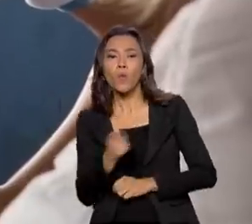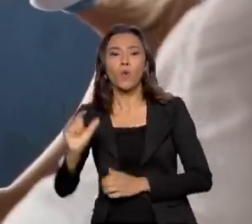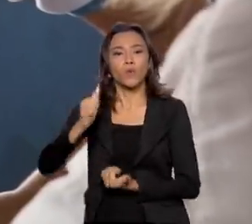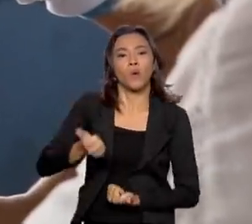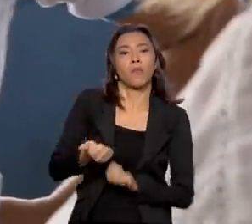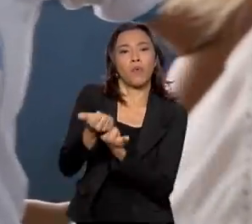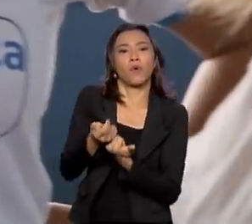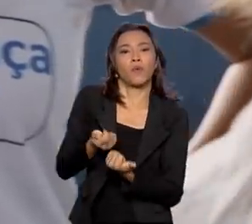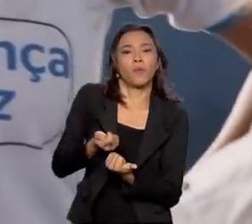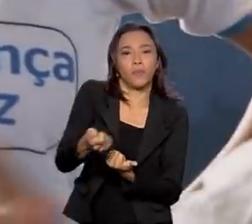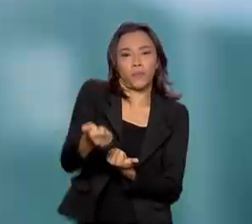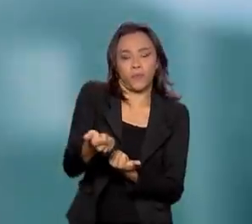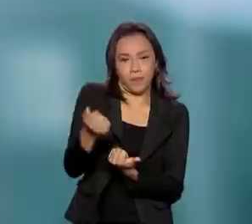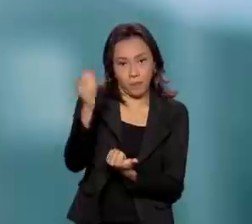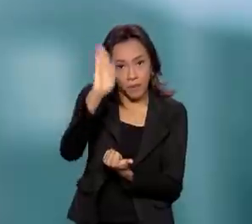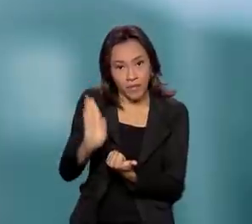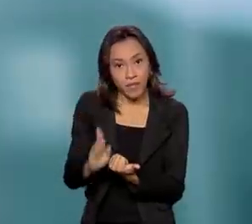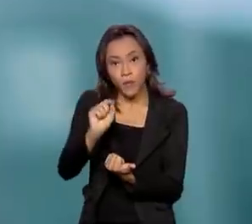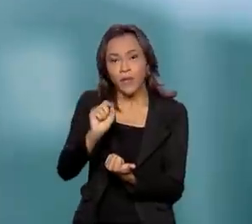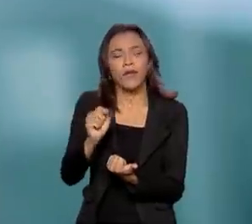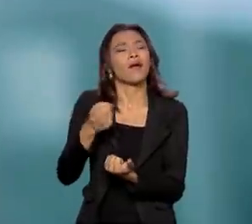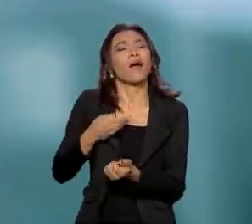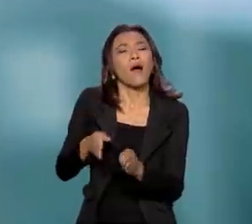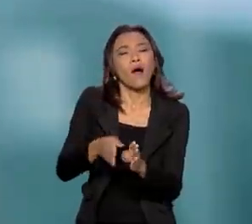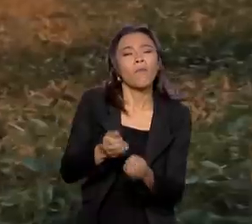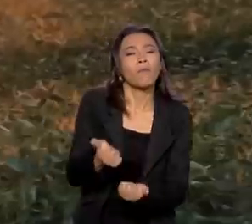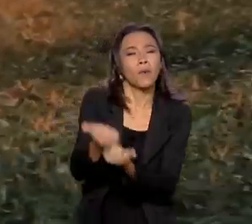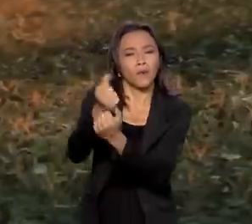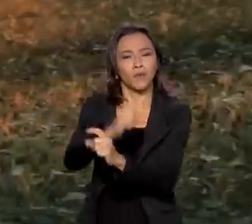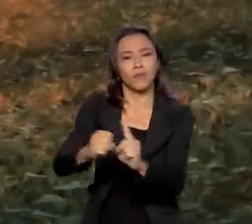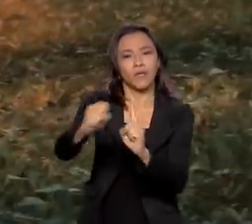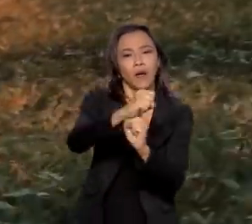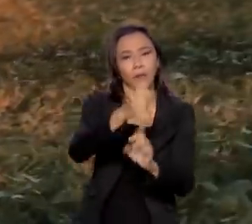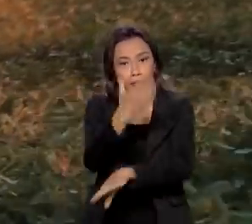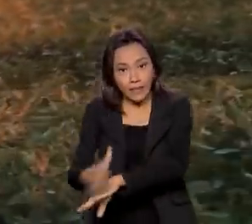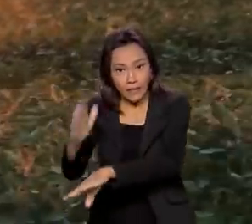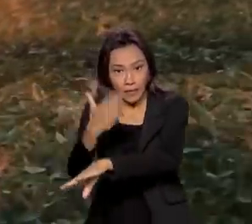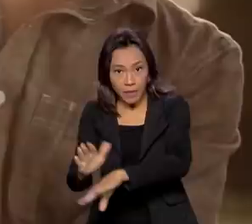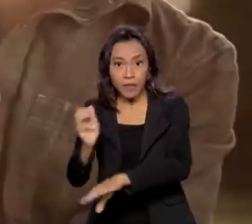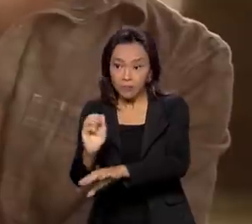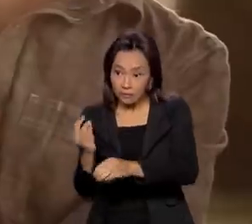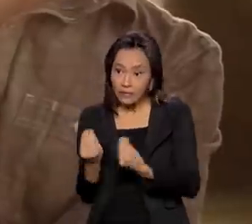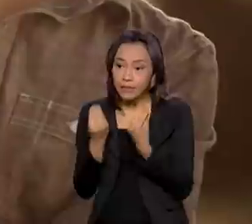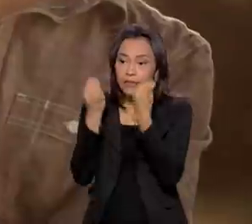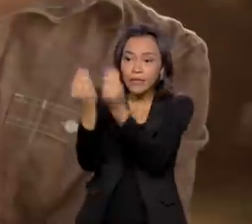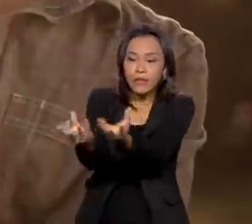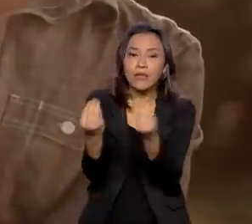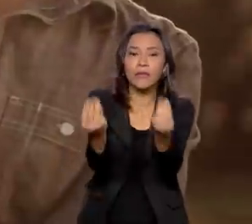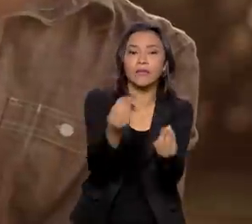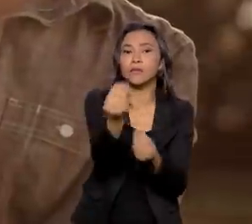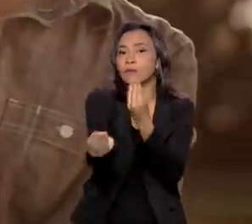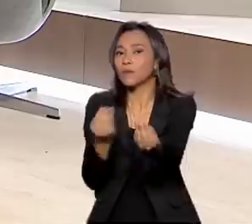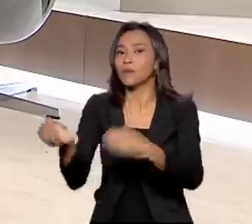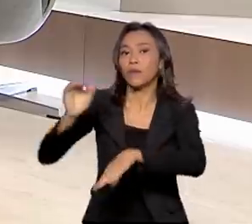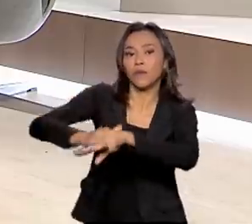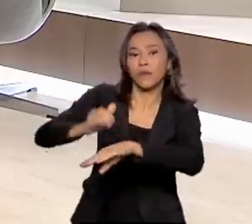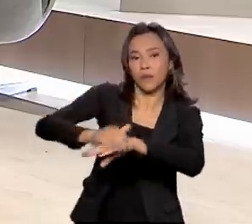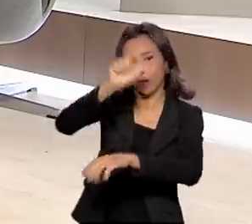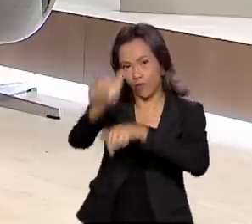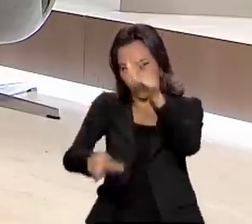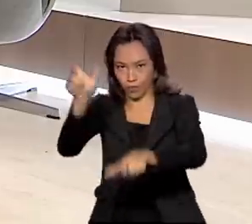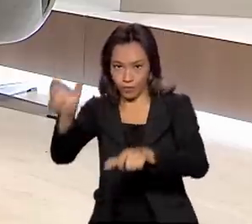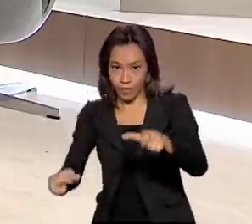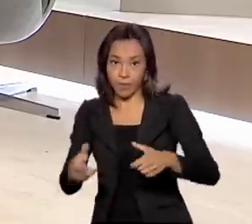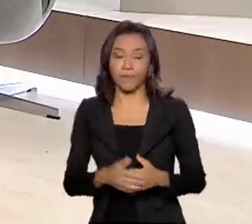assistência social e capacitação para o mercado de trabalho, garantindo autonomia aos beneficiários. Para